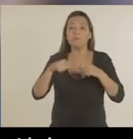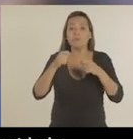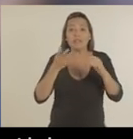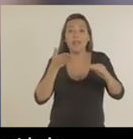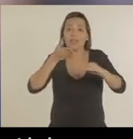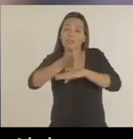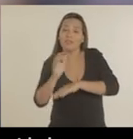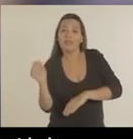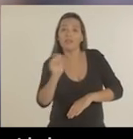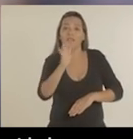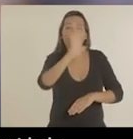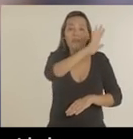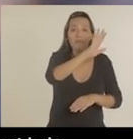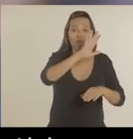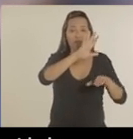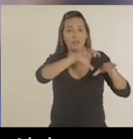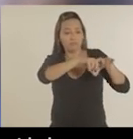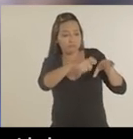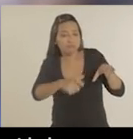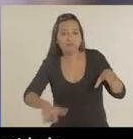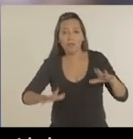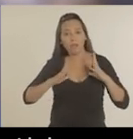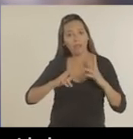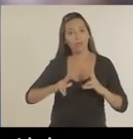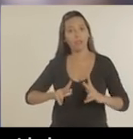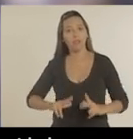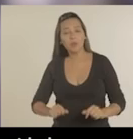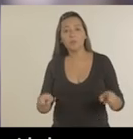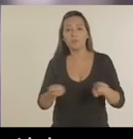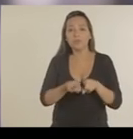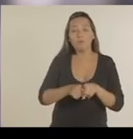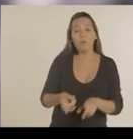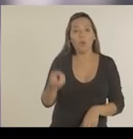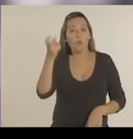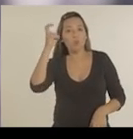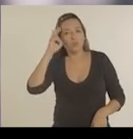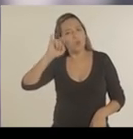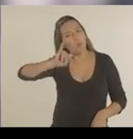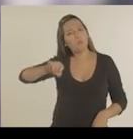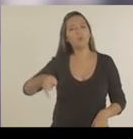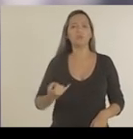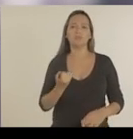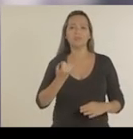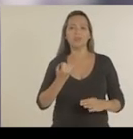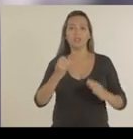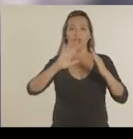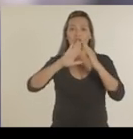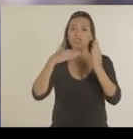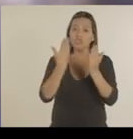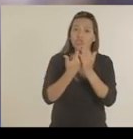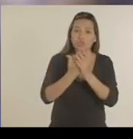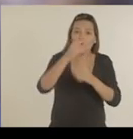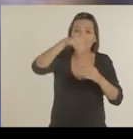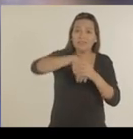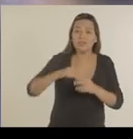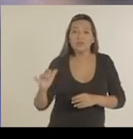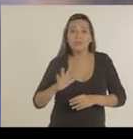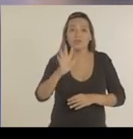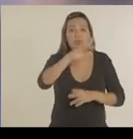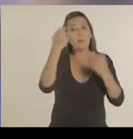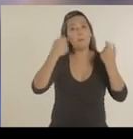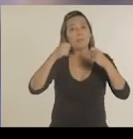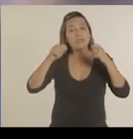tratando do esgoto, levando asfalto, cultura, oportunidade, chegando até a casa das pessoas. As escolas nas